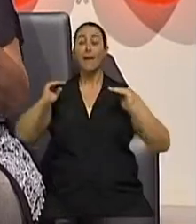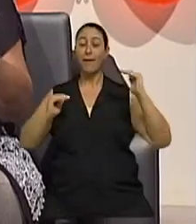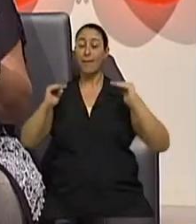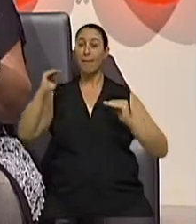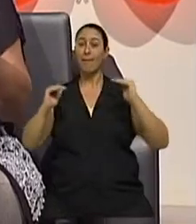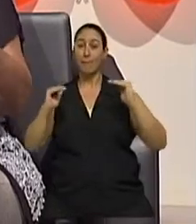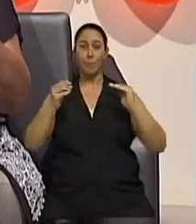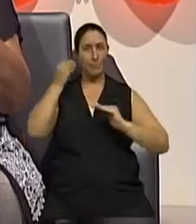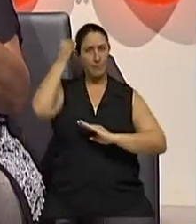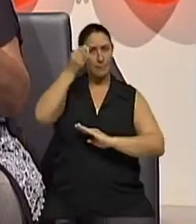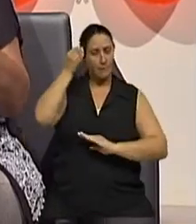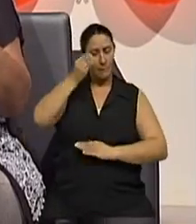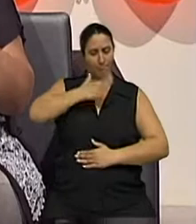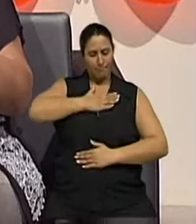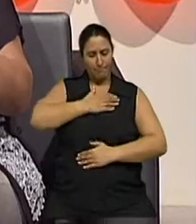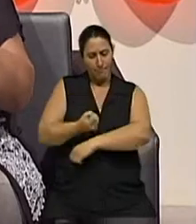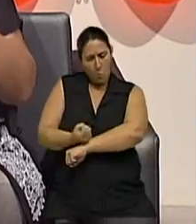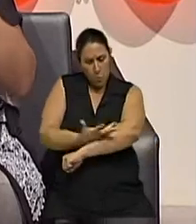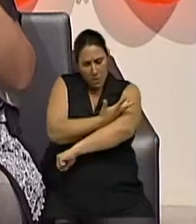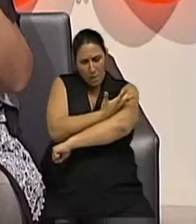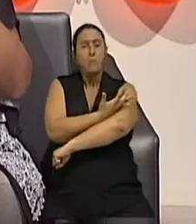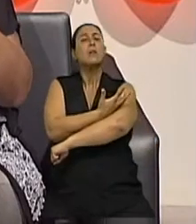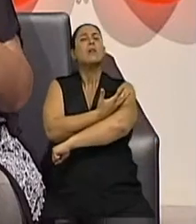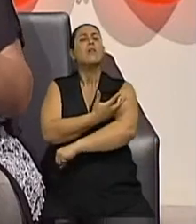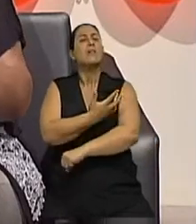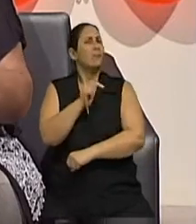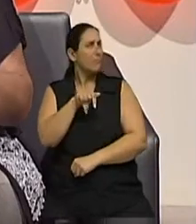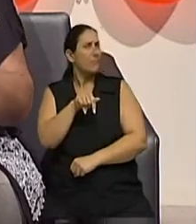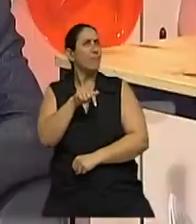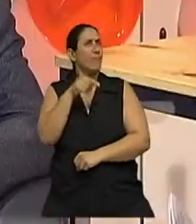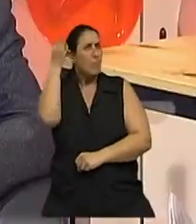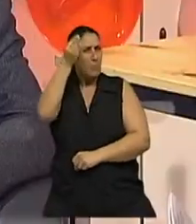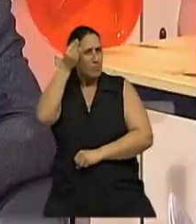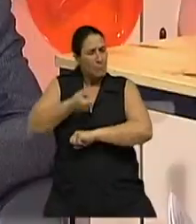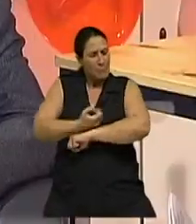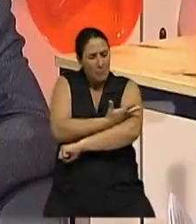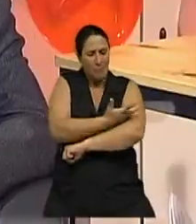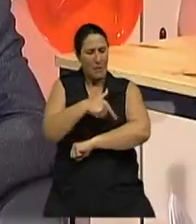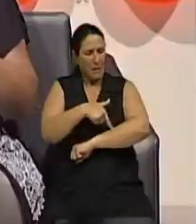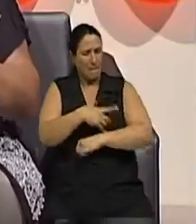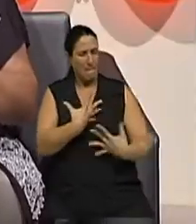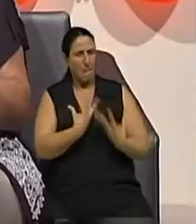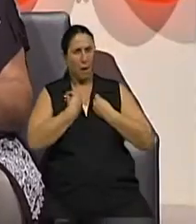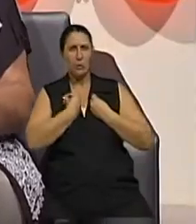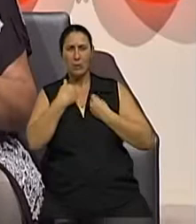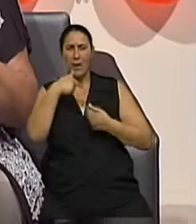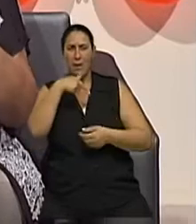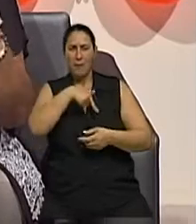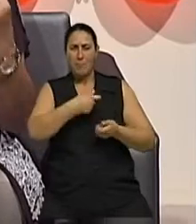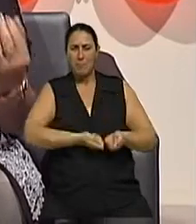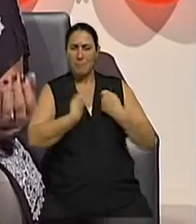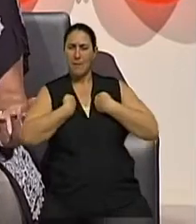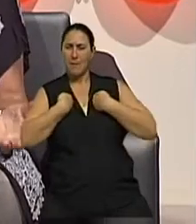psíquico, o equilíbrio emocional. Será que ele não tem um peso um pouquinho mais alto aí, nesse gerenciamento? Será que isso não estava